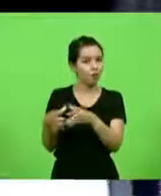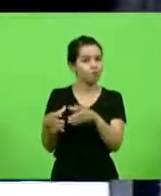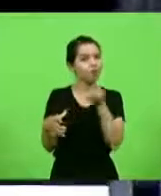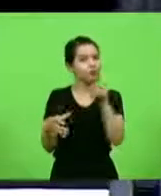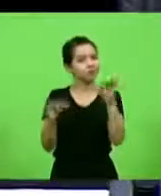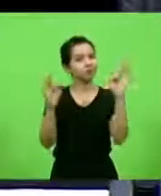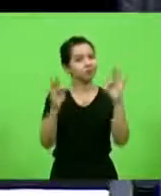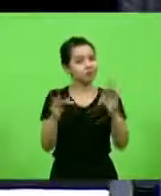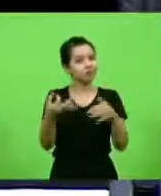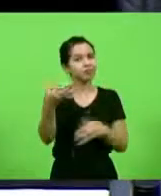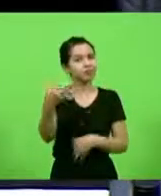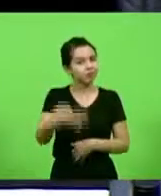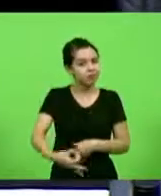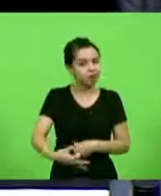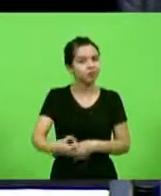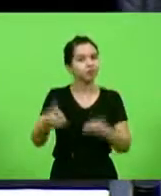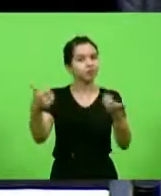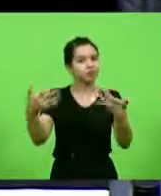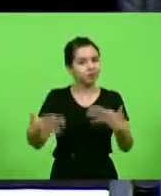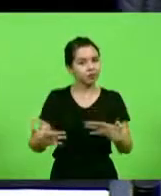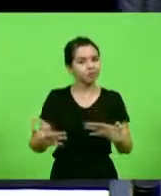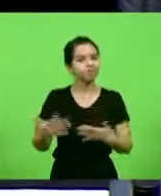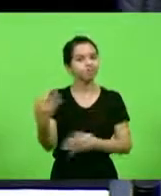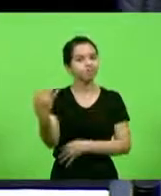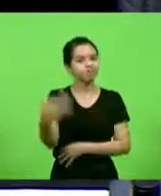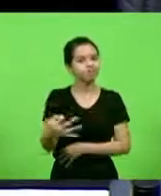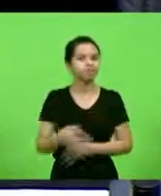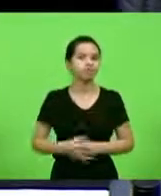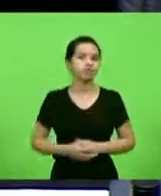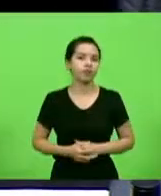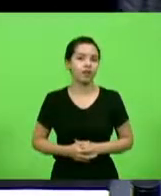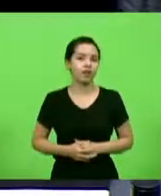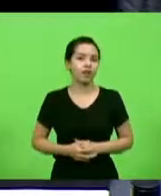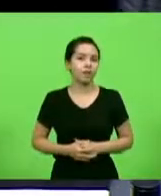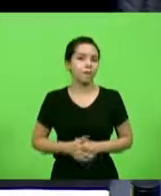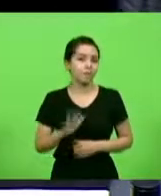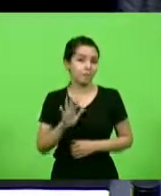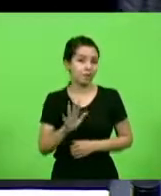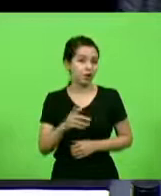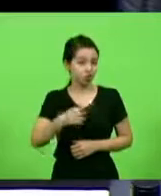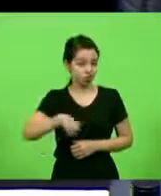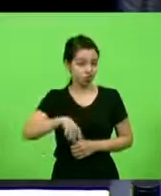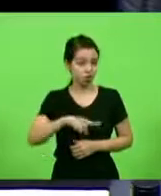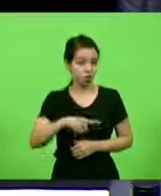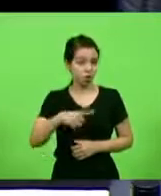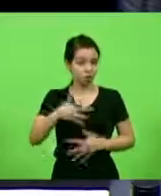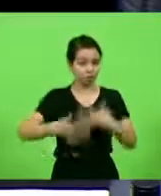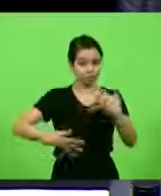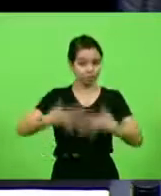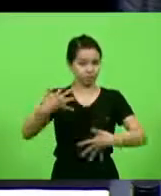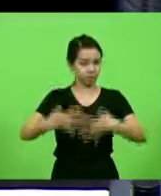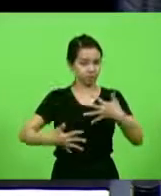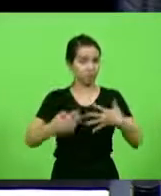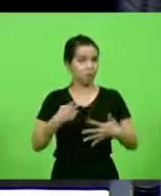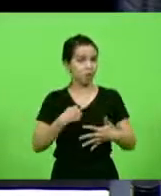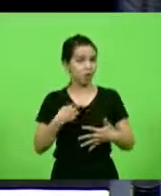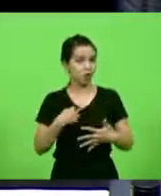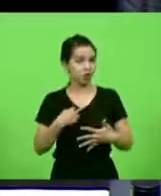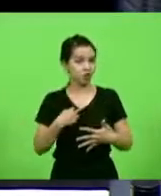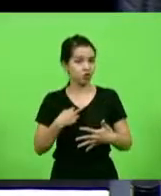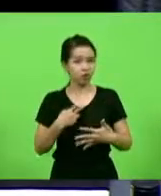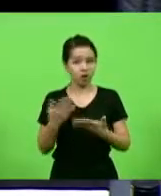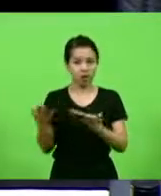isso, é isso mesmo. Mas não podemos fazer embaraços tamanhos que o sujeito não consiga